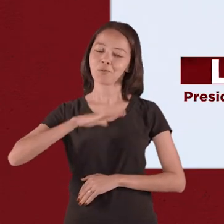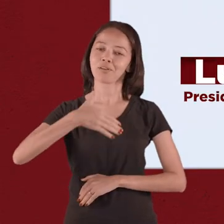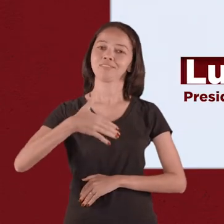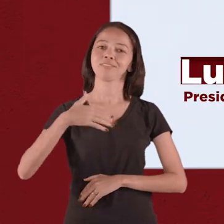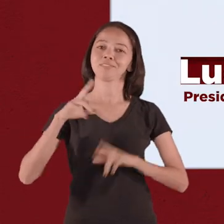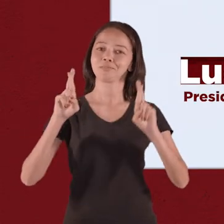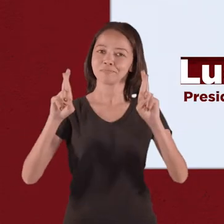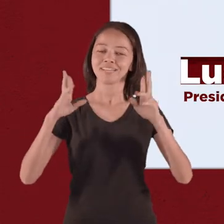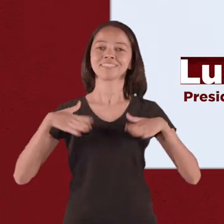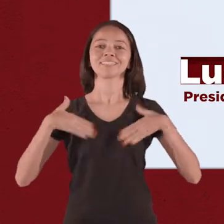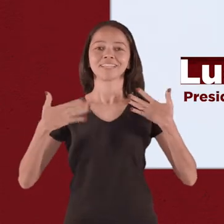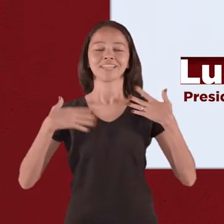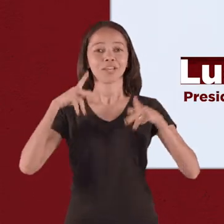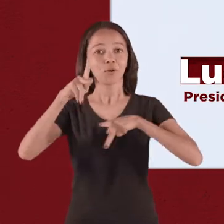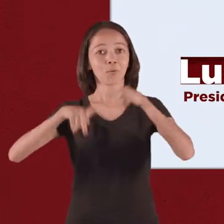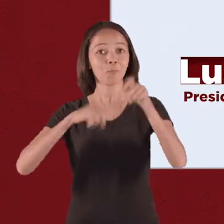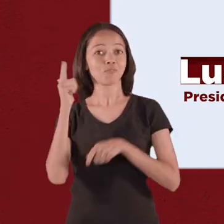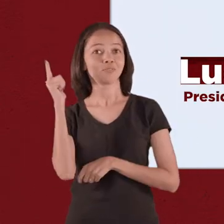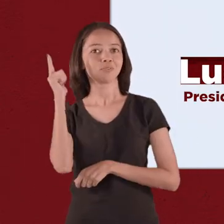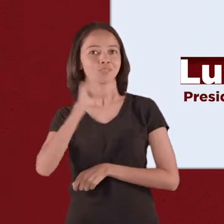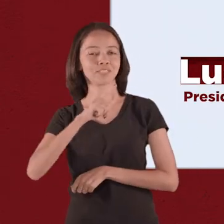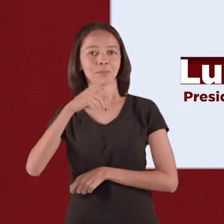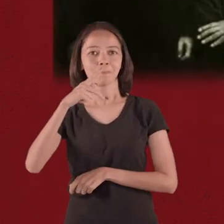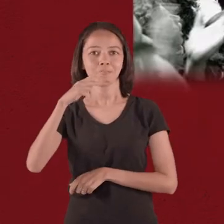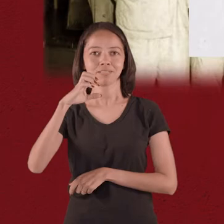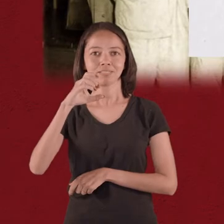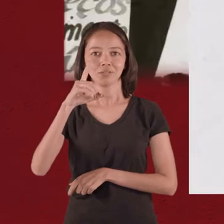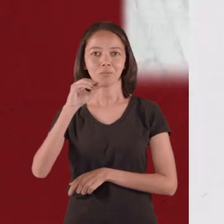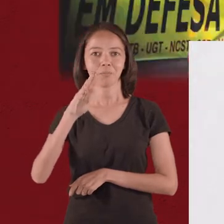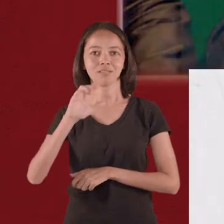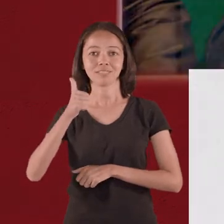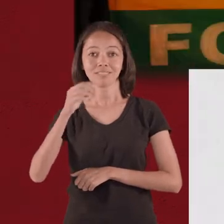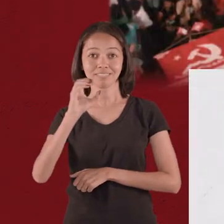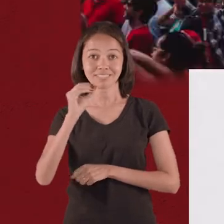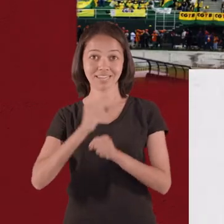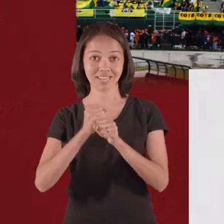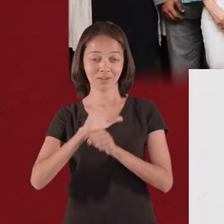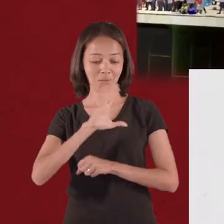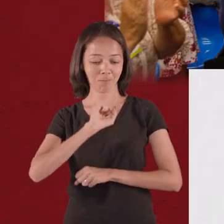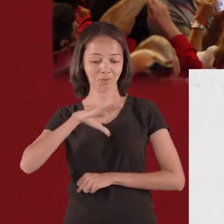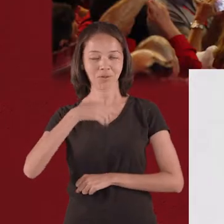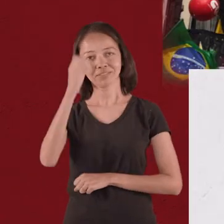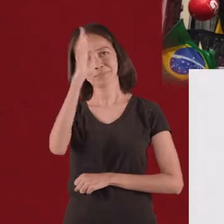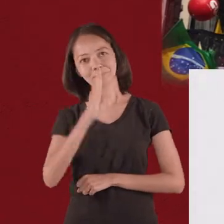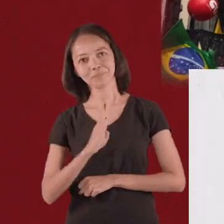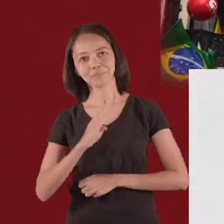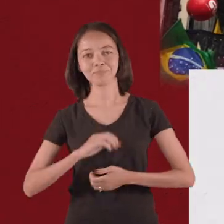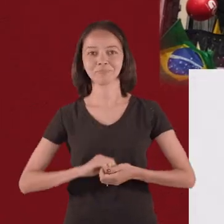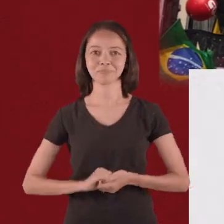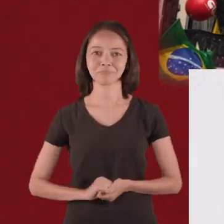Coisa de esperança e alegria, o povo vencerá. PCdoB, 100 anos de amor e coragem pelo Brasil. PCdoB,